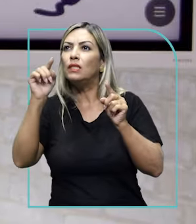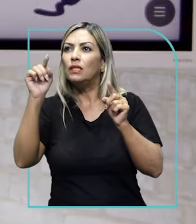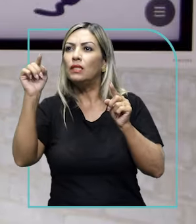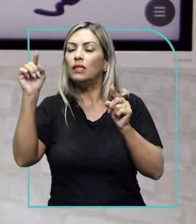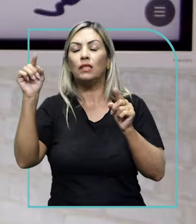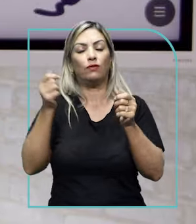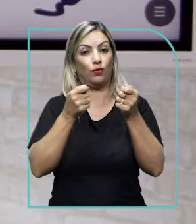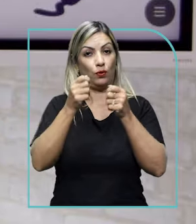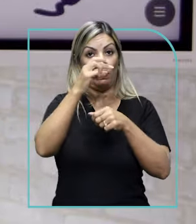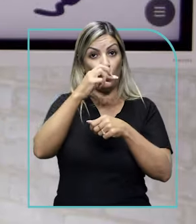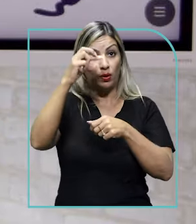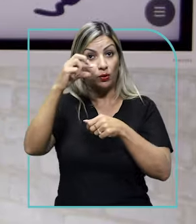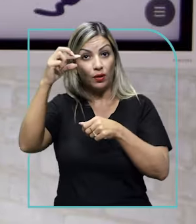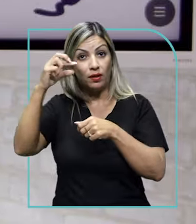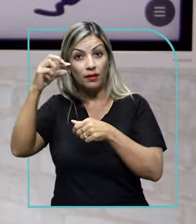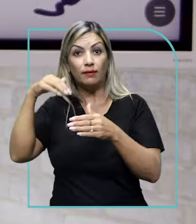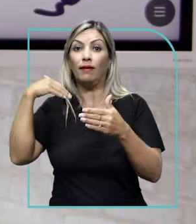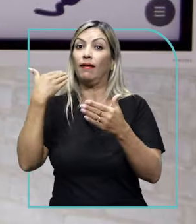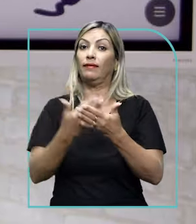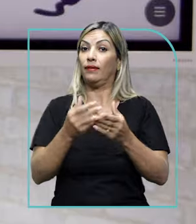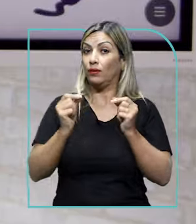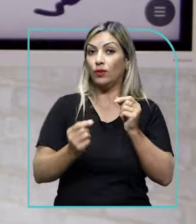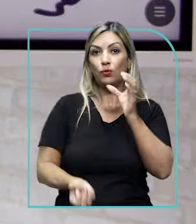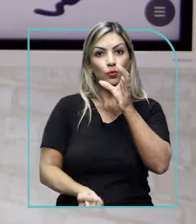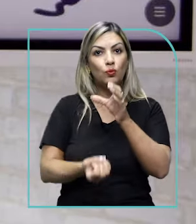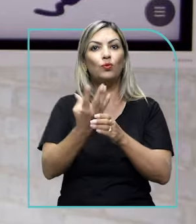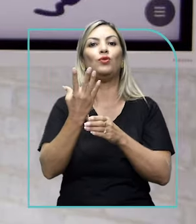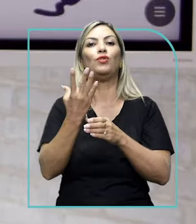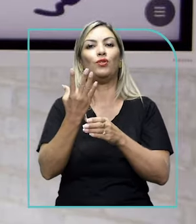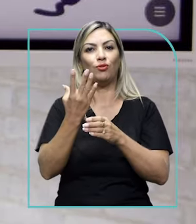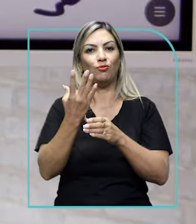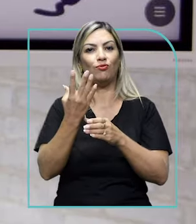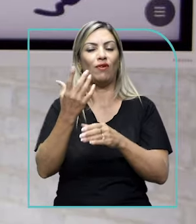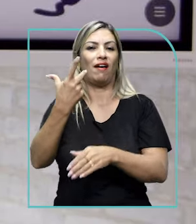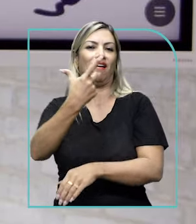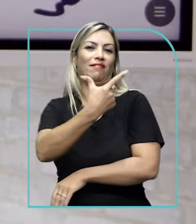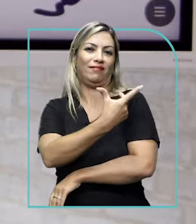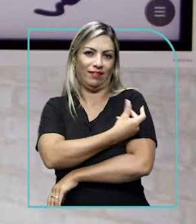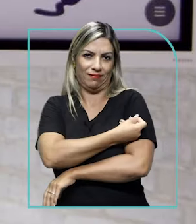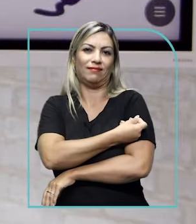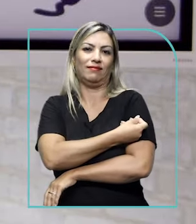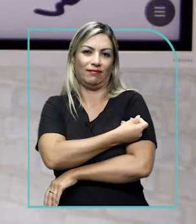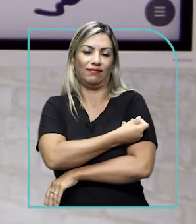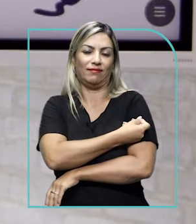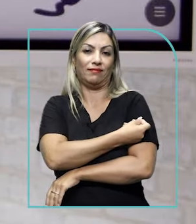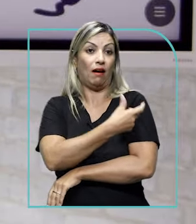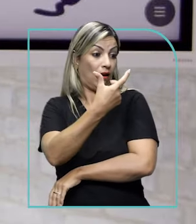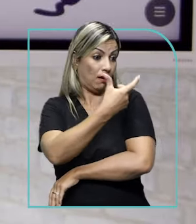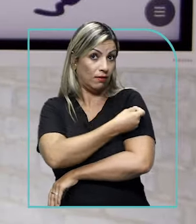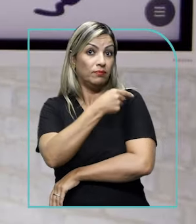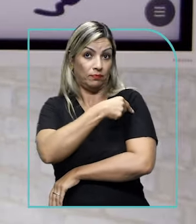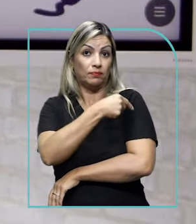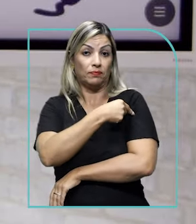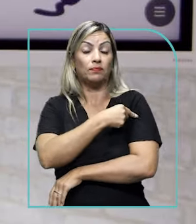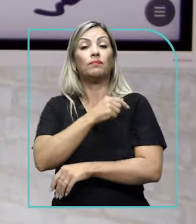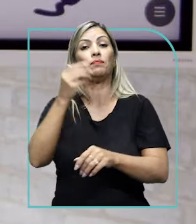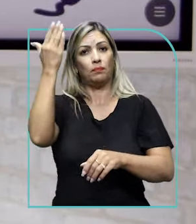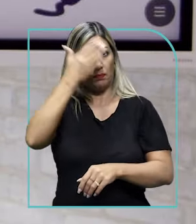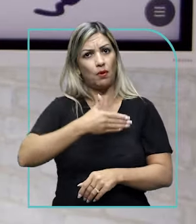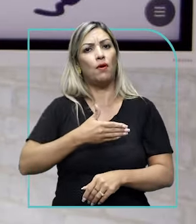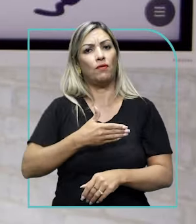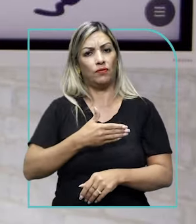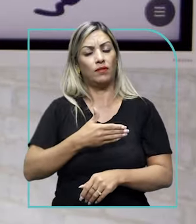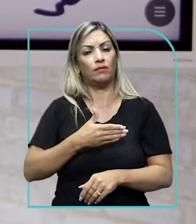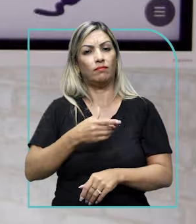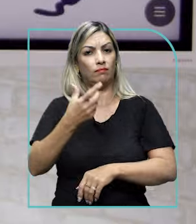foi sendo monitorado. Até que surgiu a vacina. A vacina, ela mostra a sua comprovação